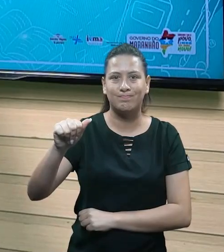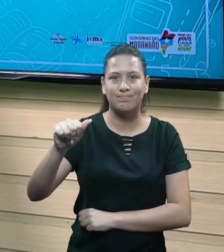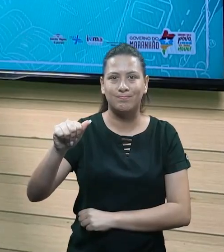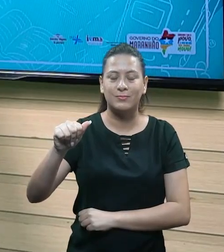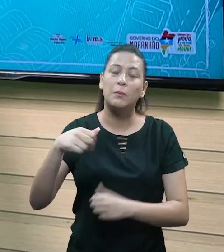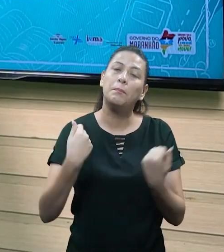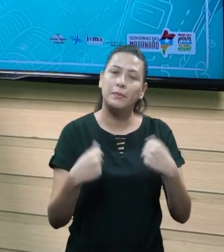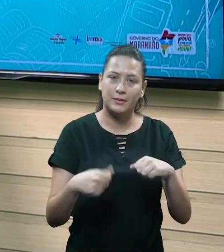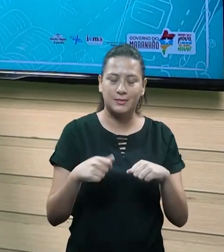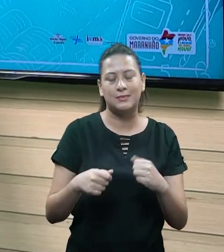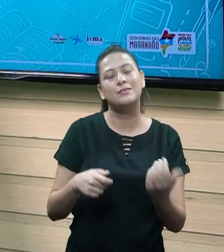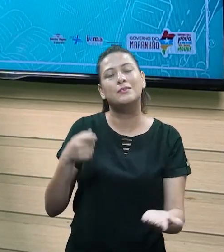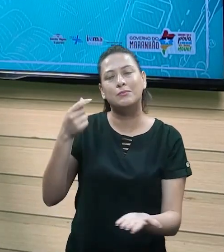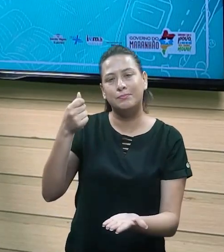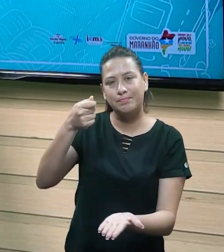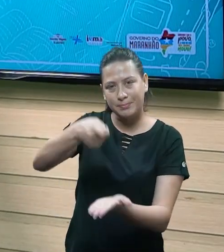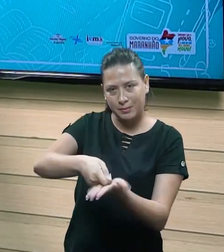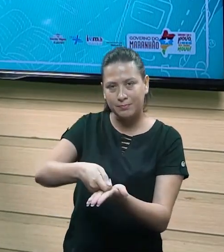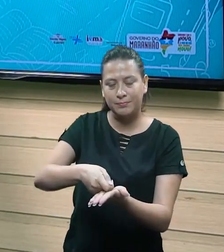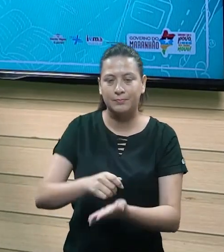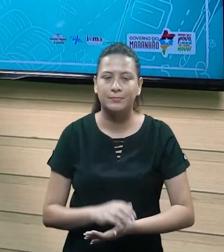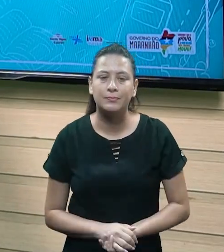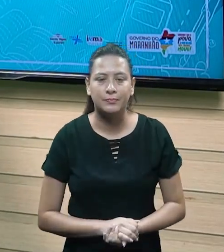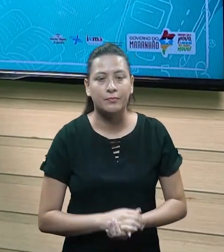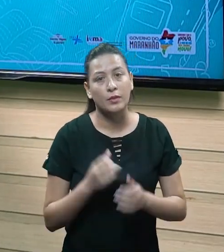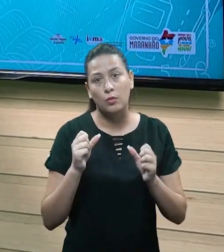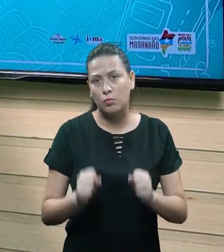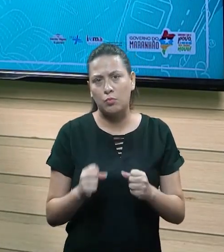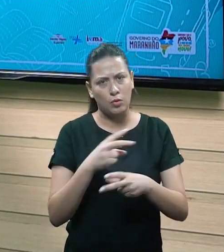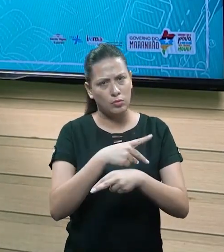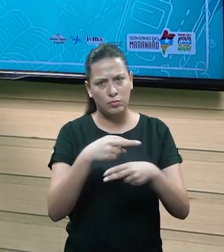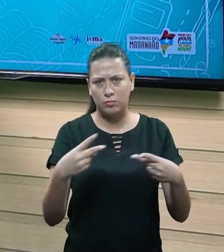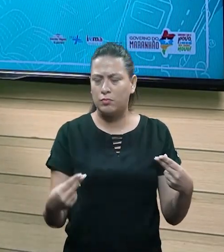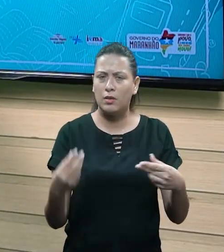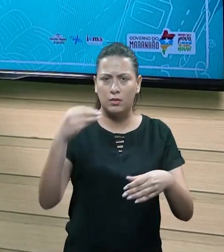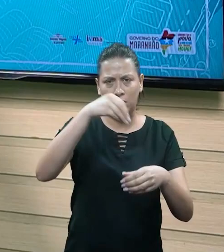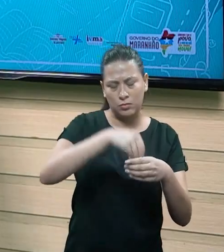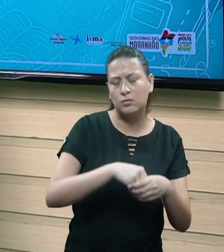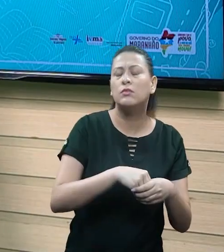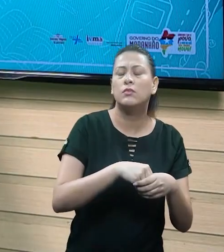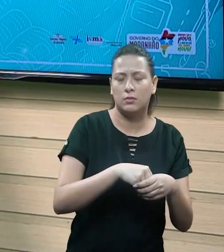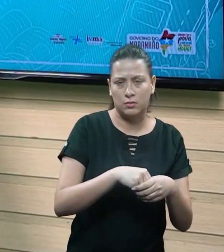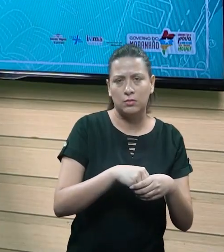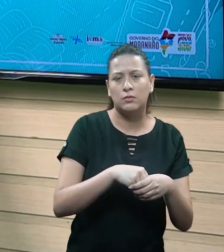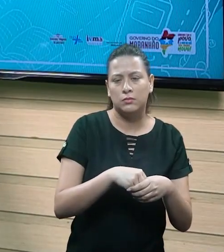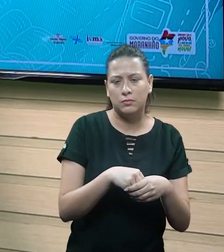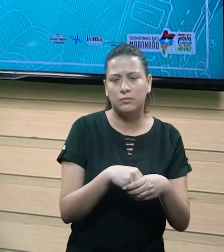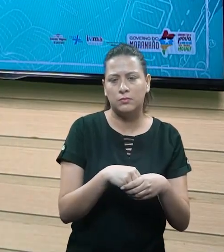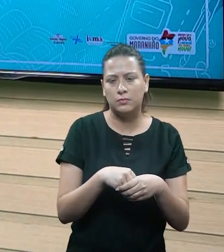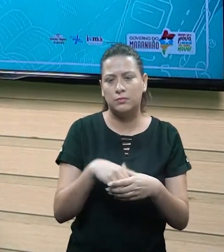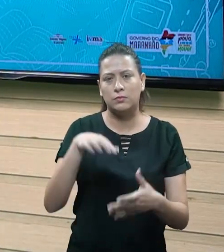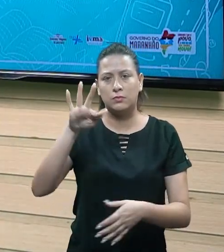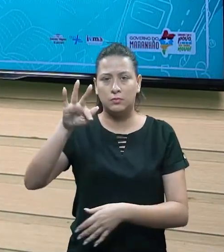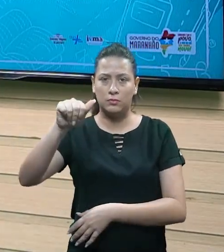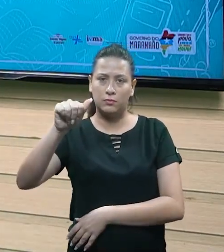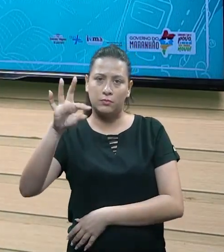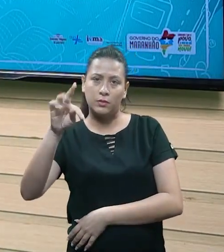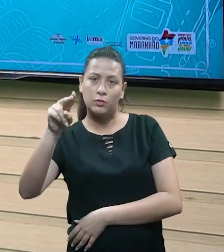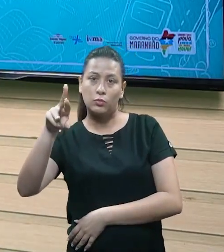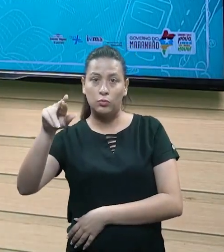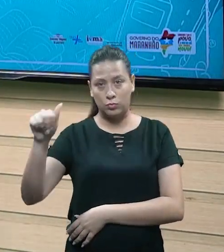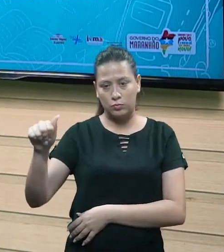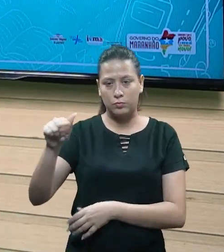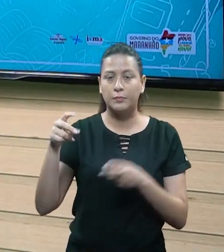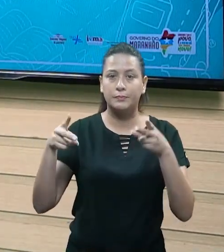eu tenho que pagar. Certinho? Então, pode ser várias duplicatas dentro de uma mesma fatura, dentro do mesmo produto.